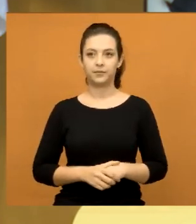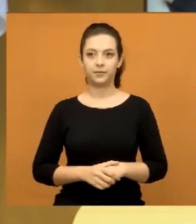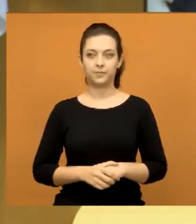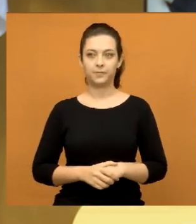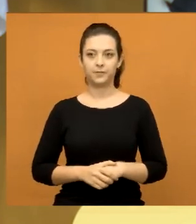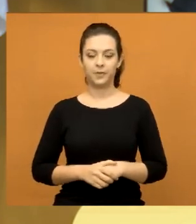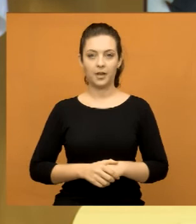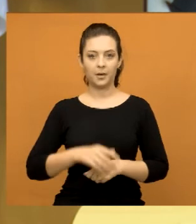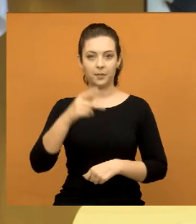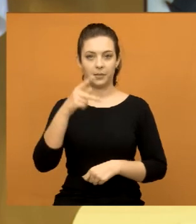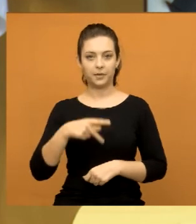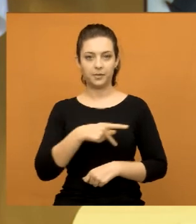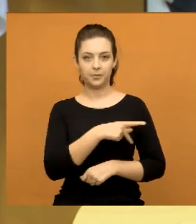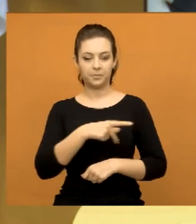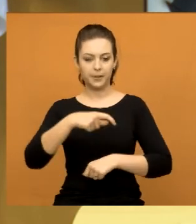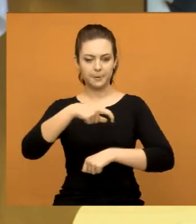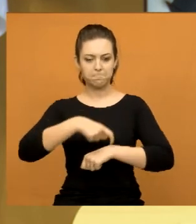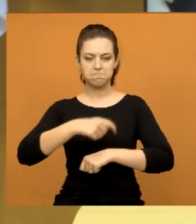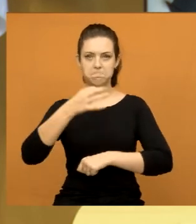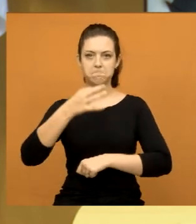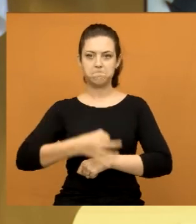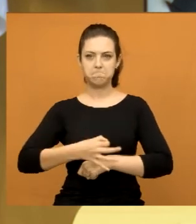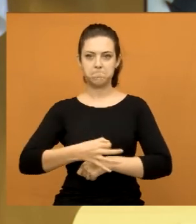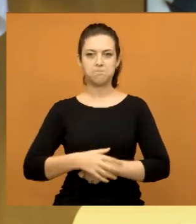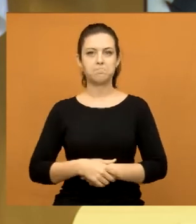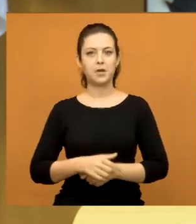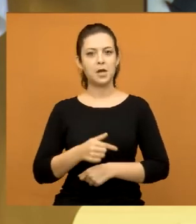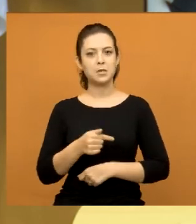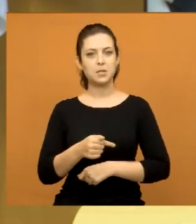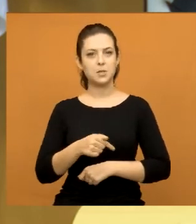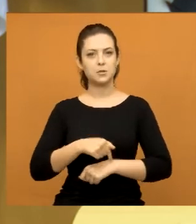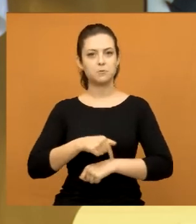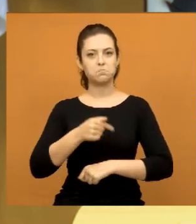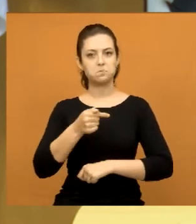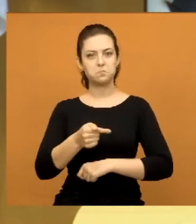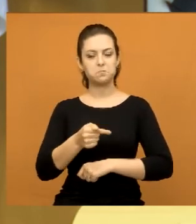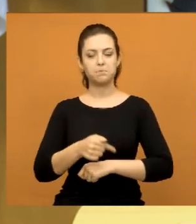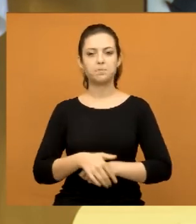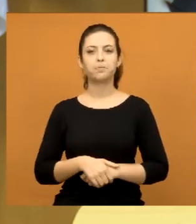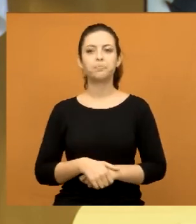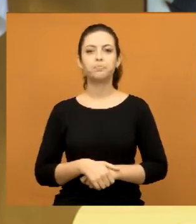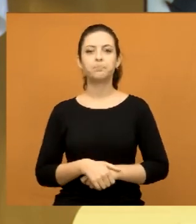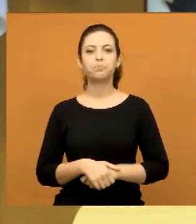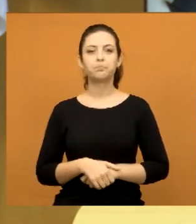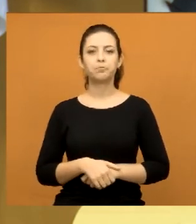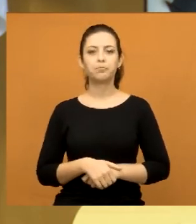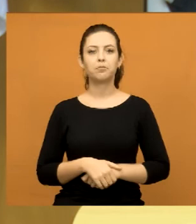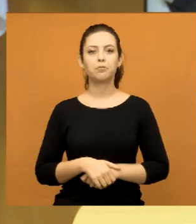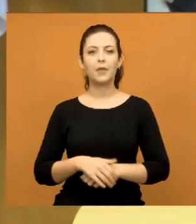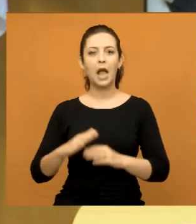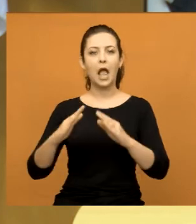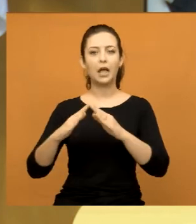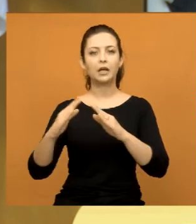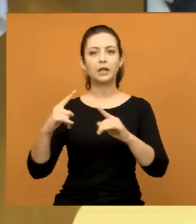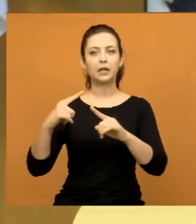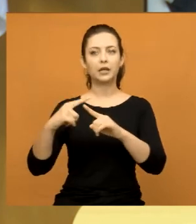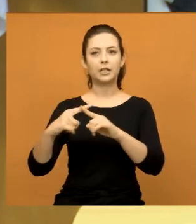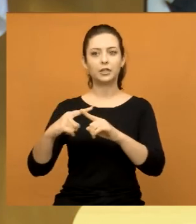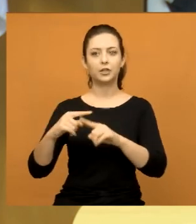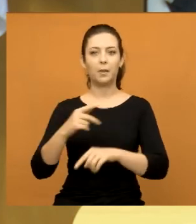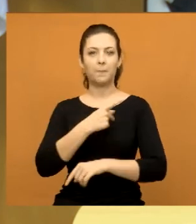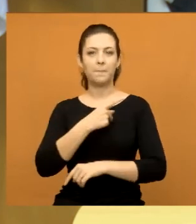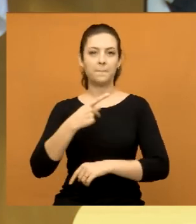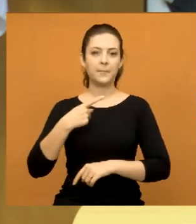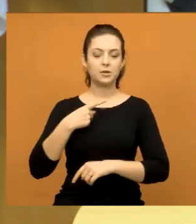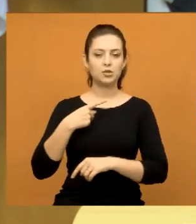o padre chega na hora certinha, hora da missa, sete horas. Quando você vai na igreja evangélica, o